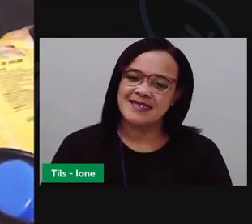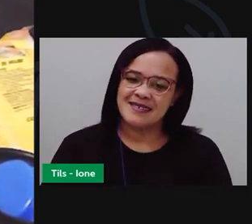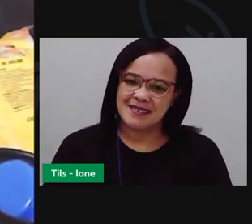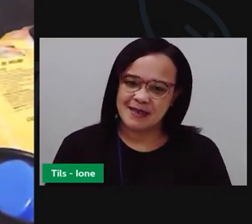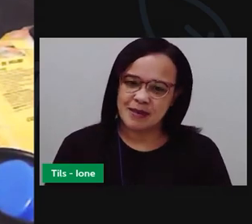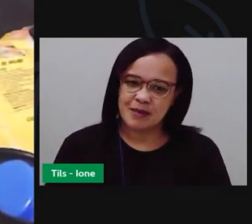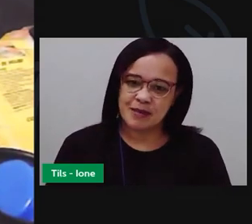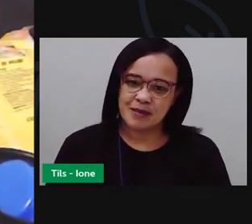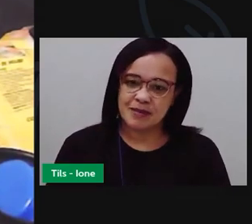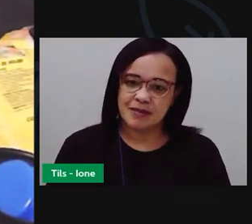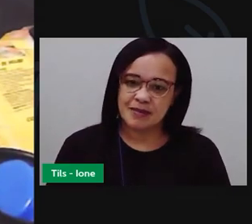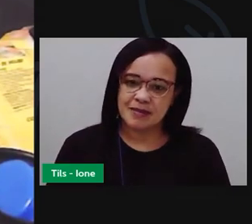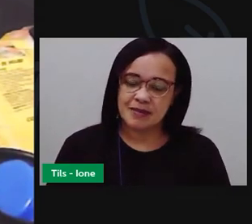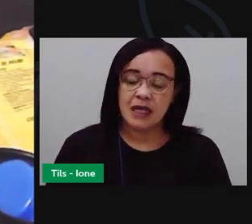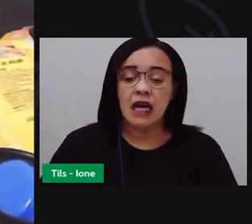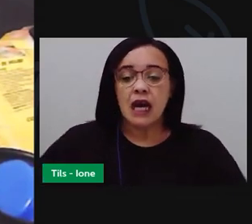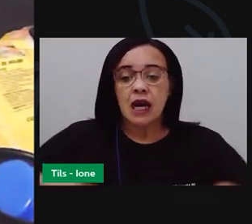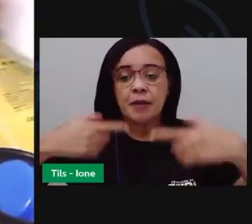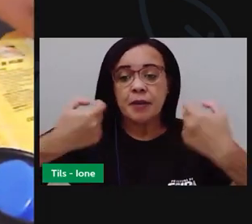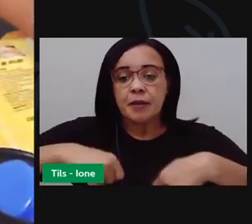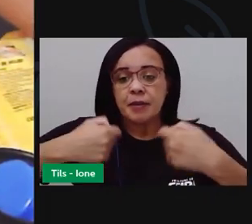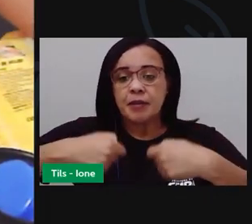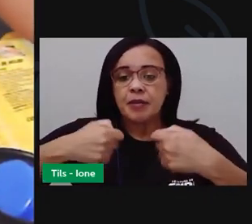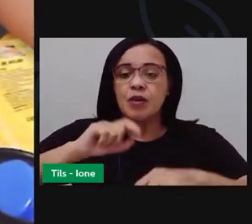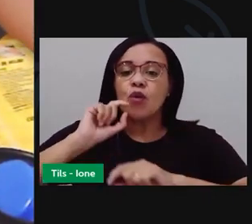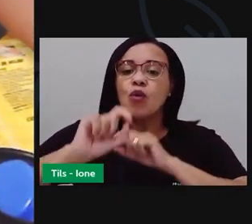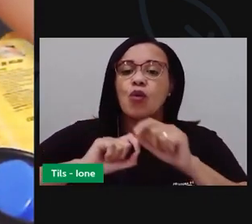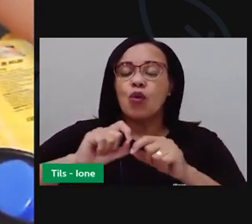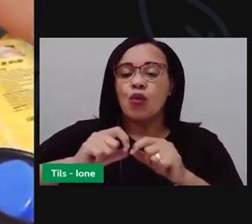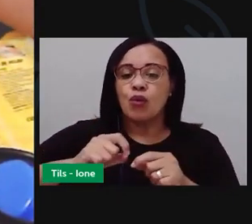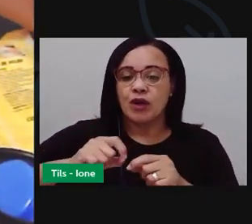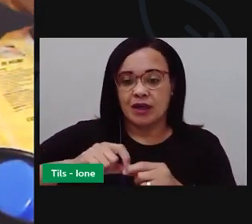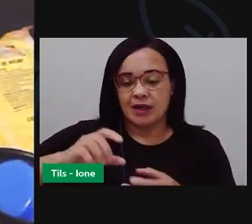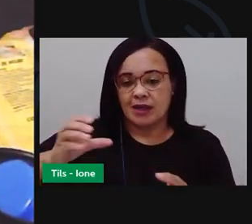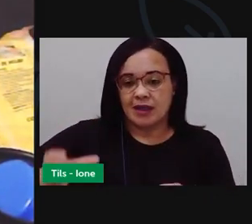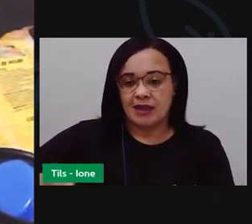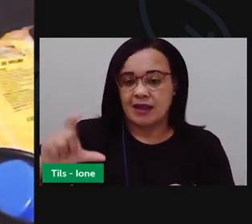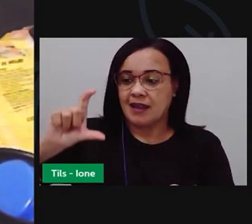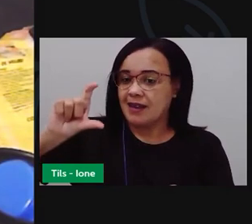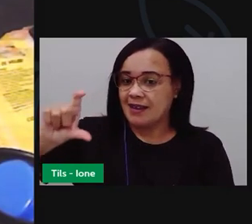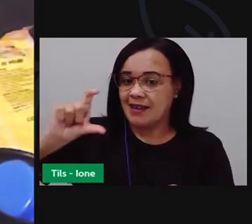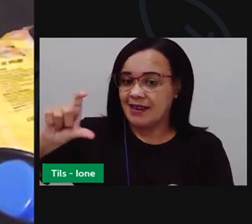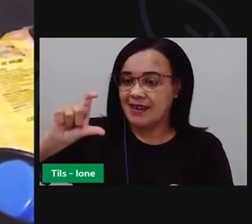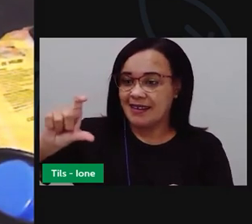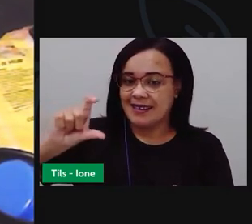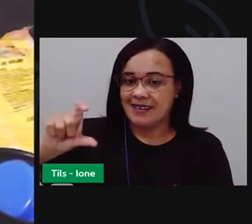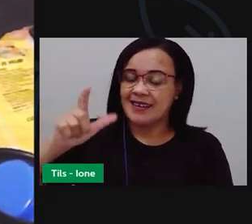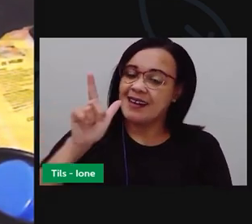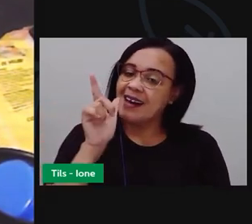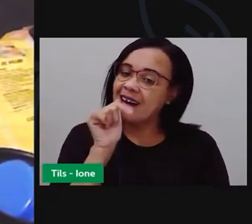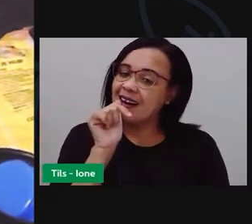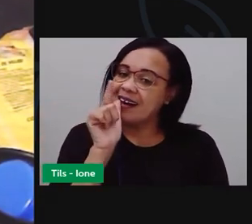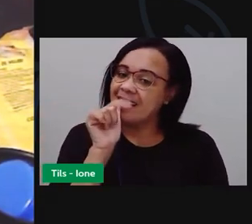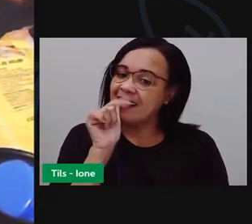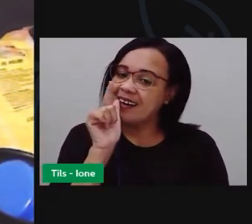E vou precisar também, crianças, de uma xícara de água.